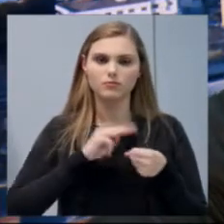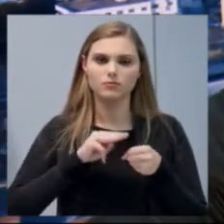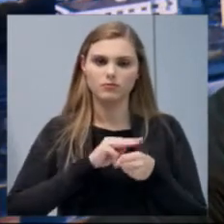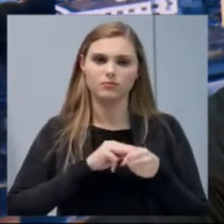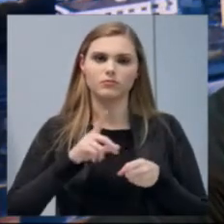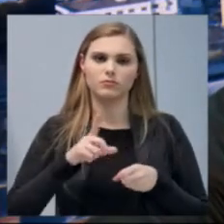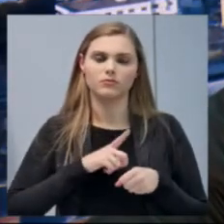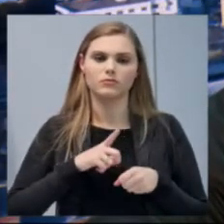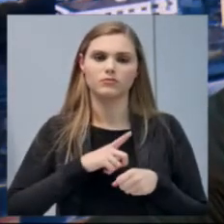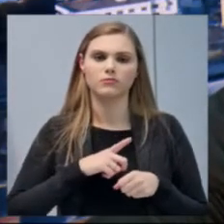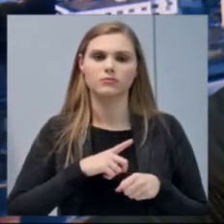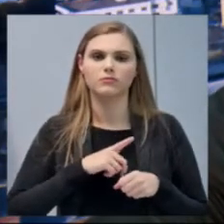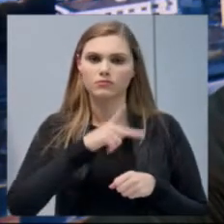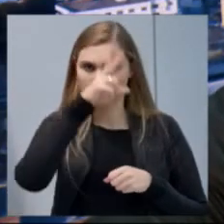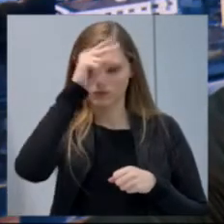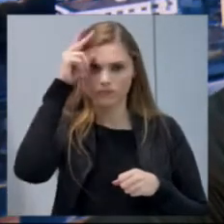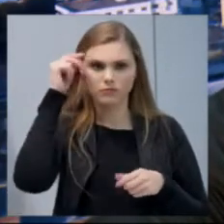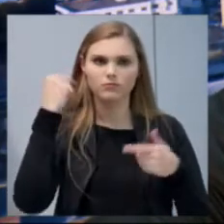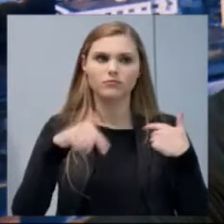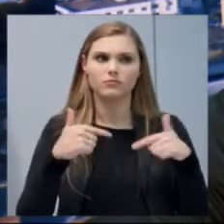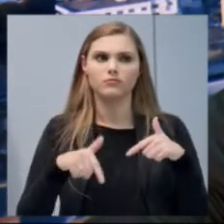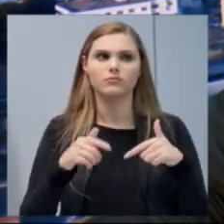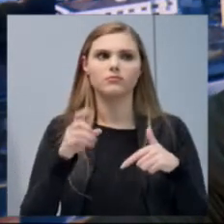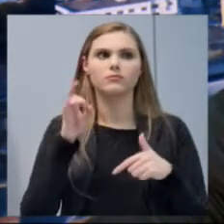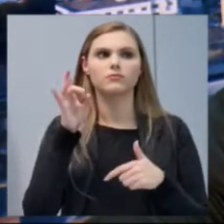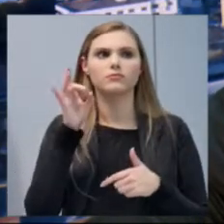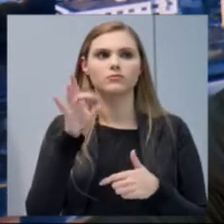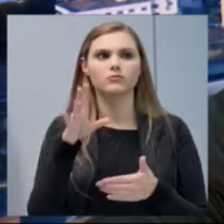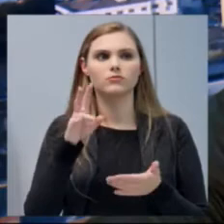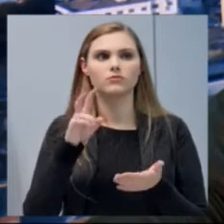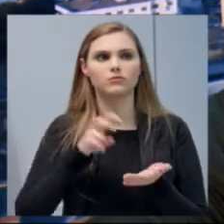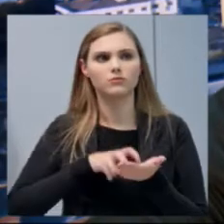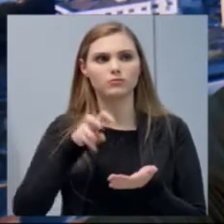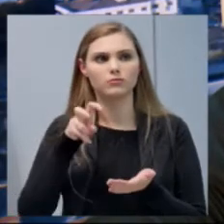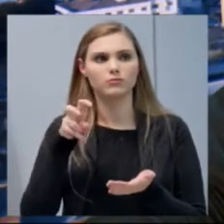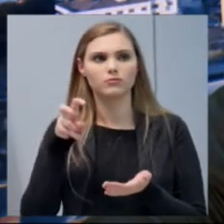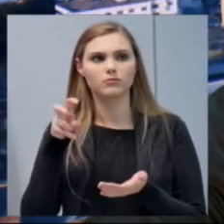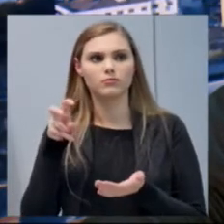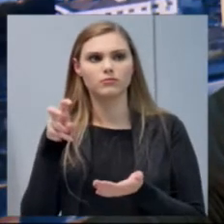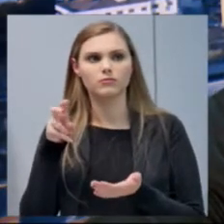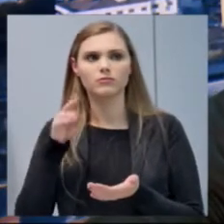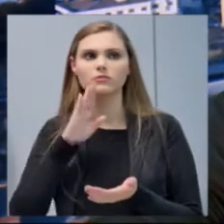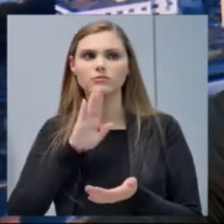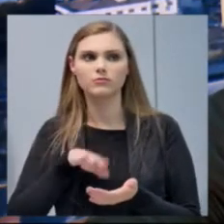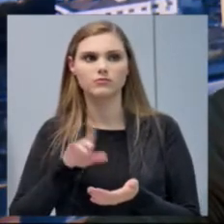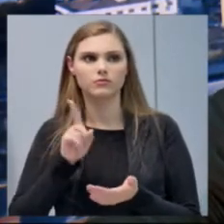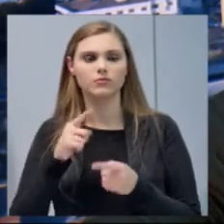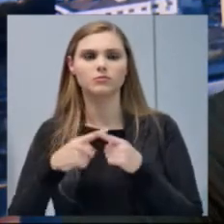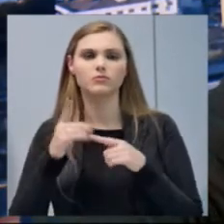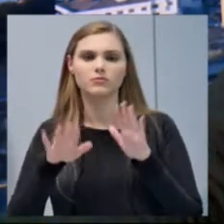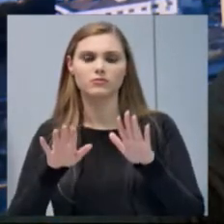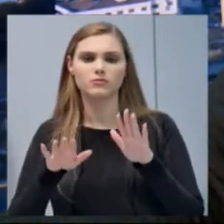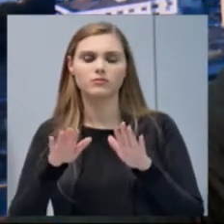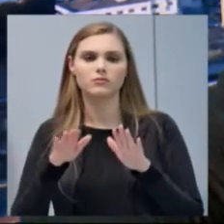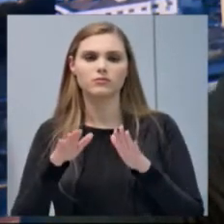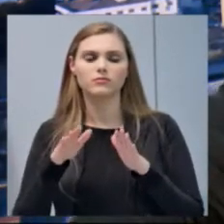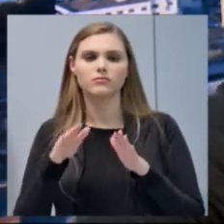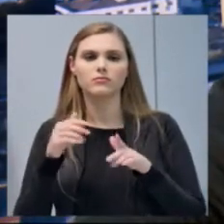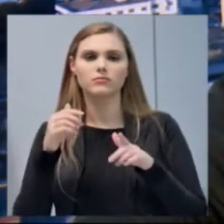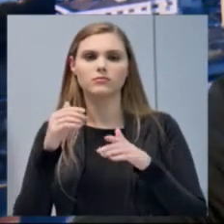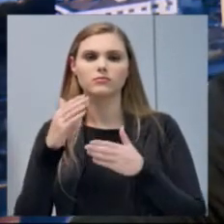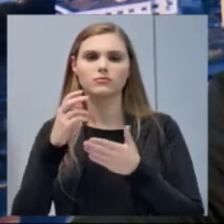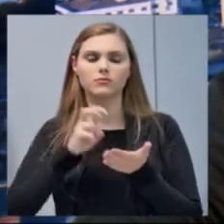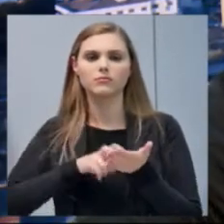temos, a Prefeitura trabalha só meio período, então meio período se trabalha na Prefeitura e meio período se